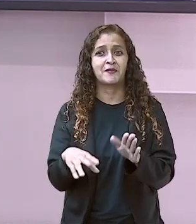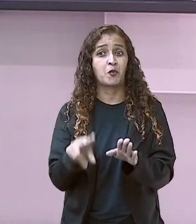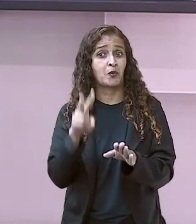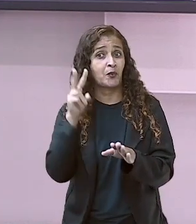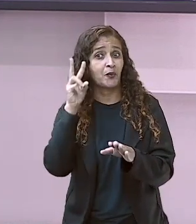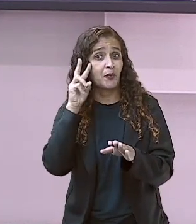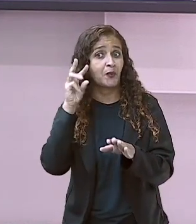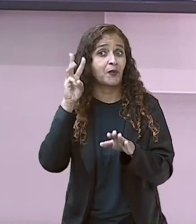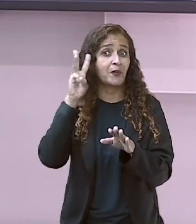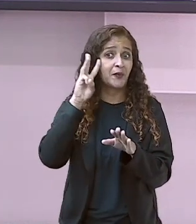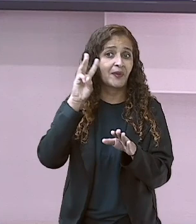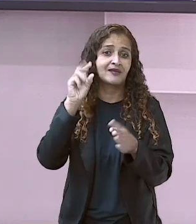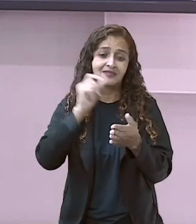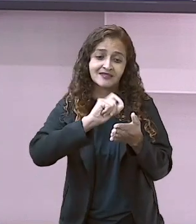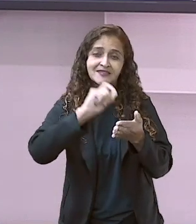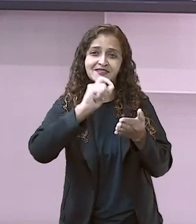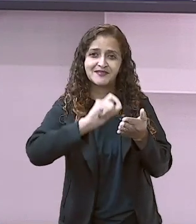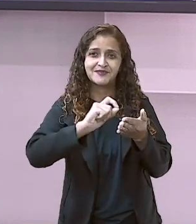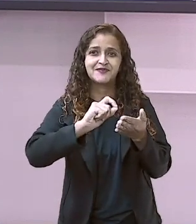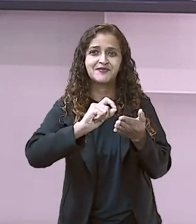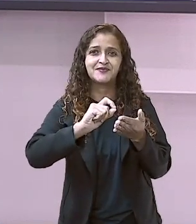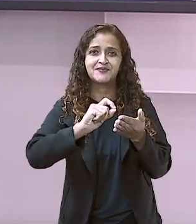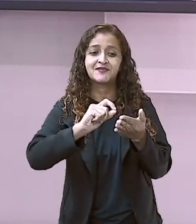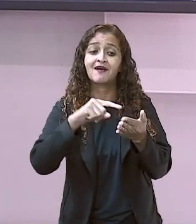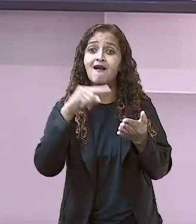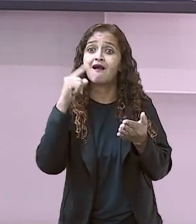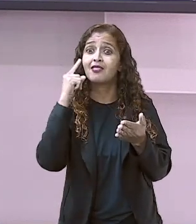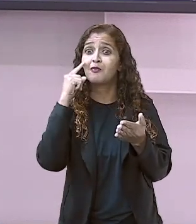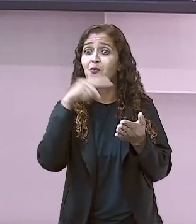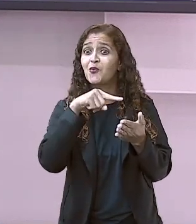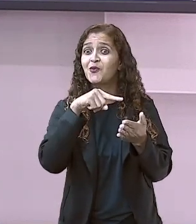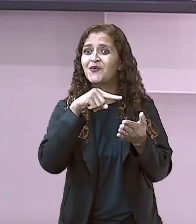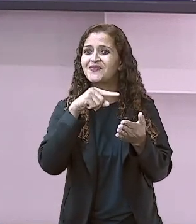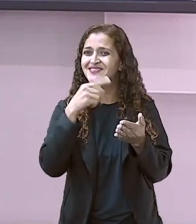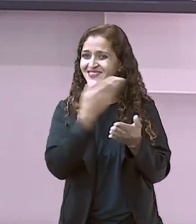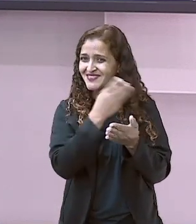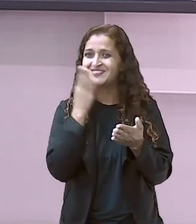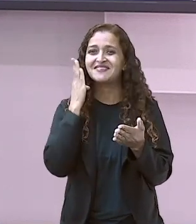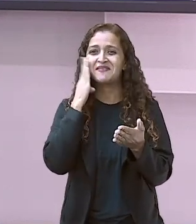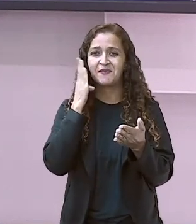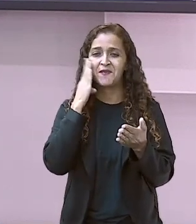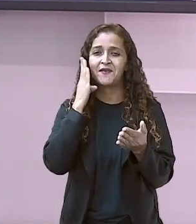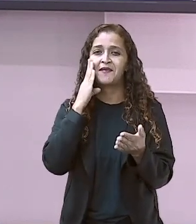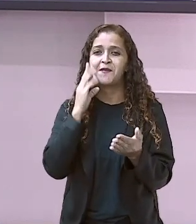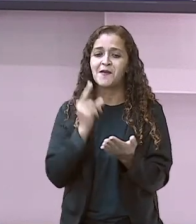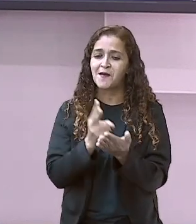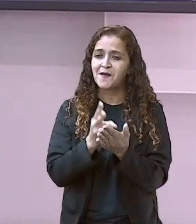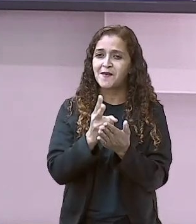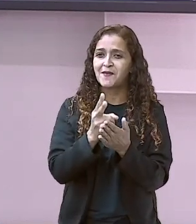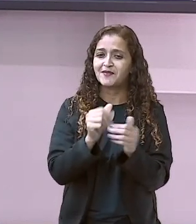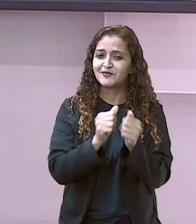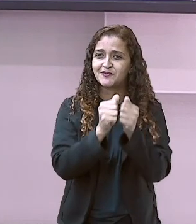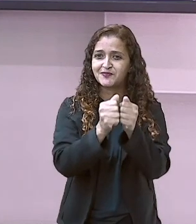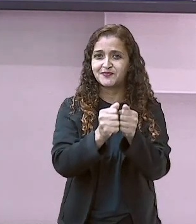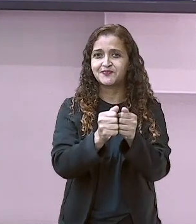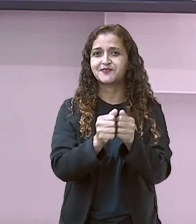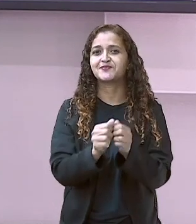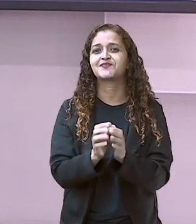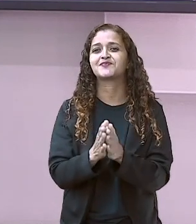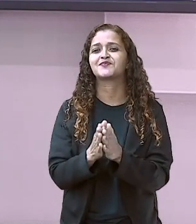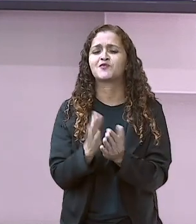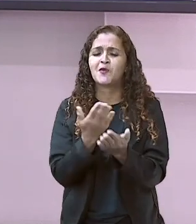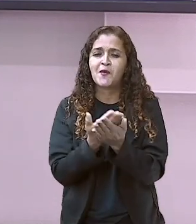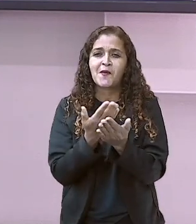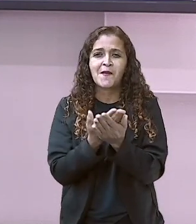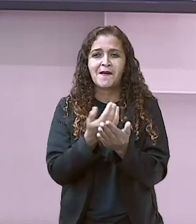você já agenda no seu calendário, que vai ficar fácil para você acompanhar. Não é isso? Espero que vocês tenham amado a nossa